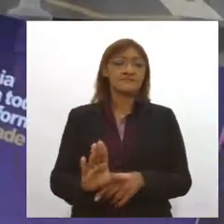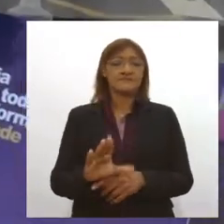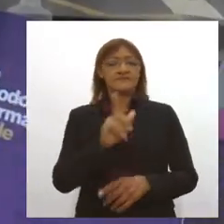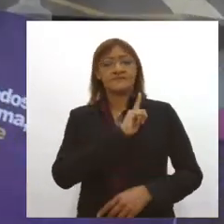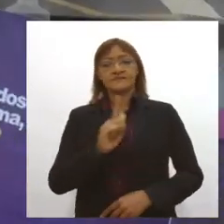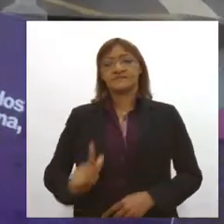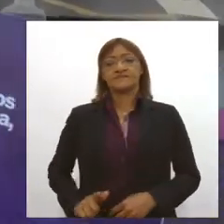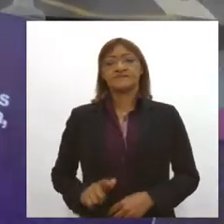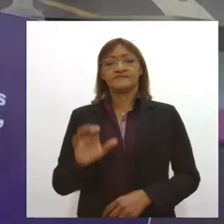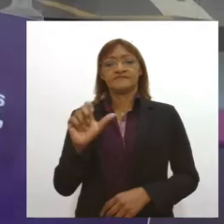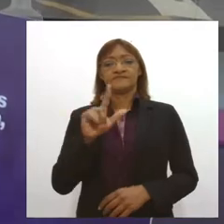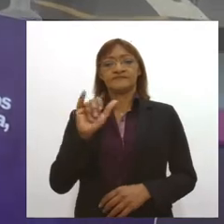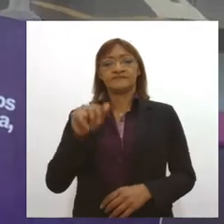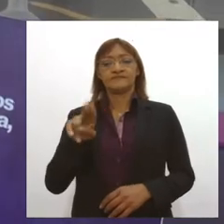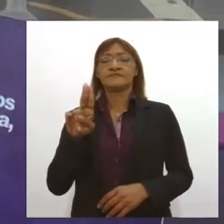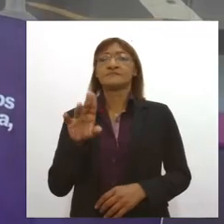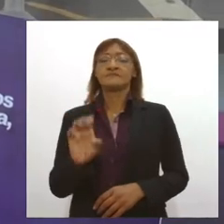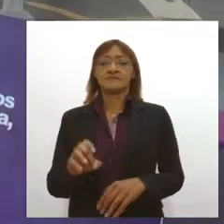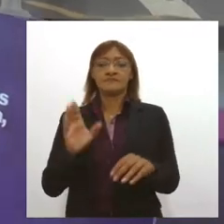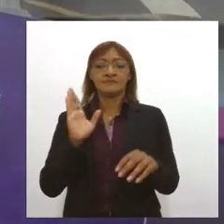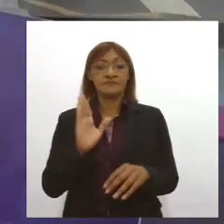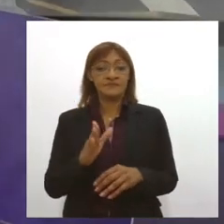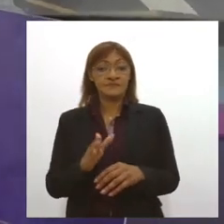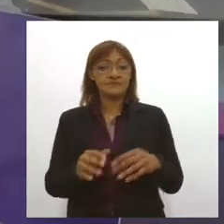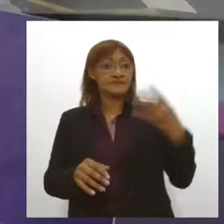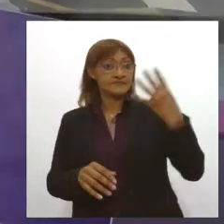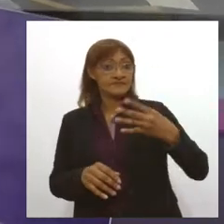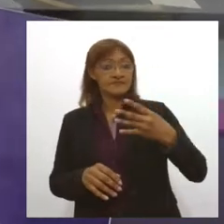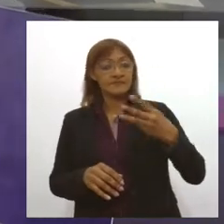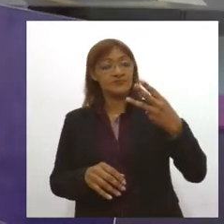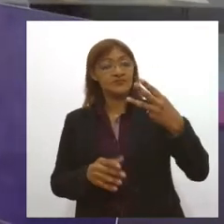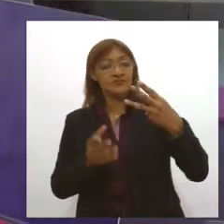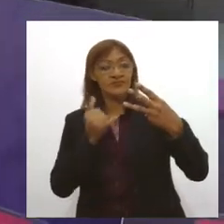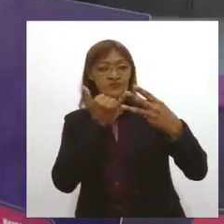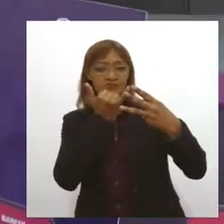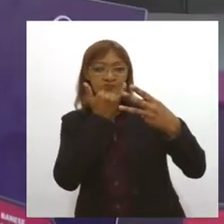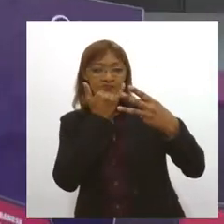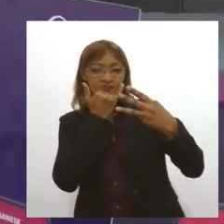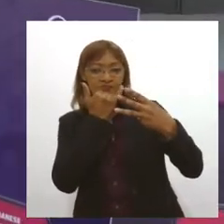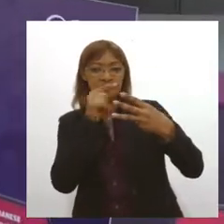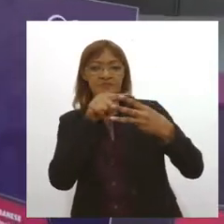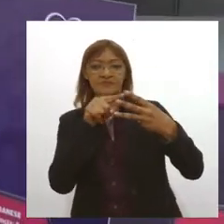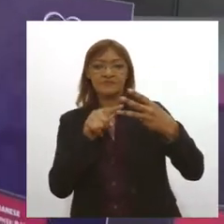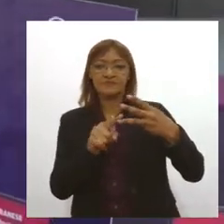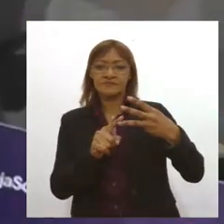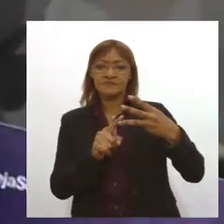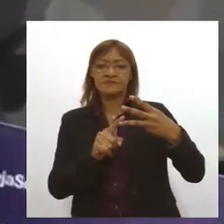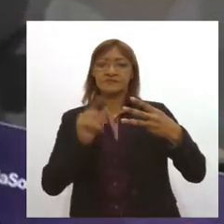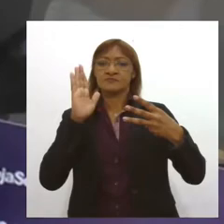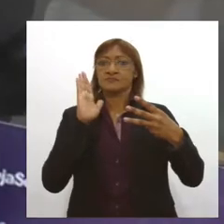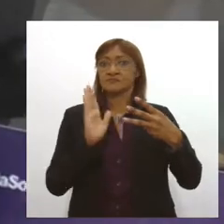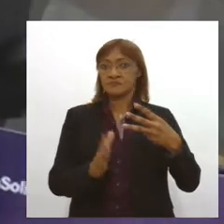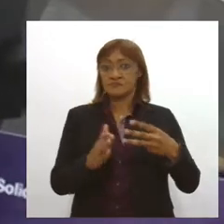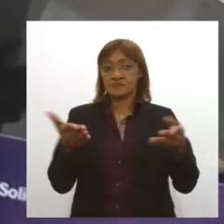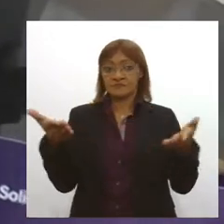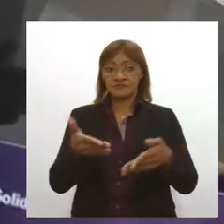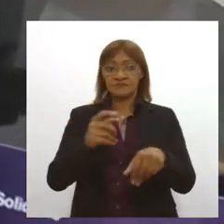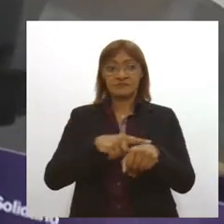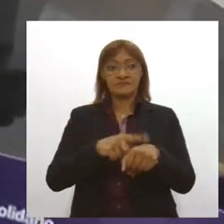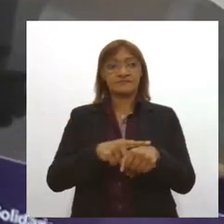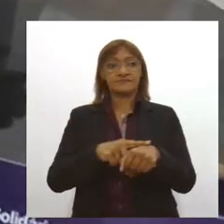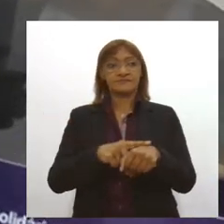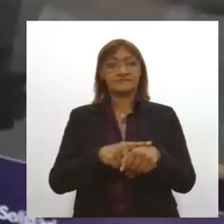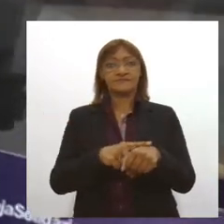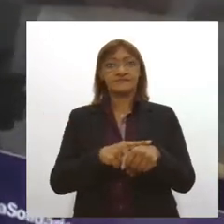Aliane Aquino, o lançamento da terceira etapa da campanha Solidarize-se é necessário num momento como esse. Nós fizemos duas